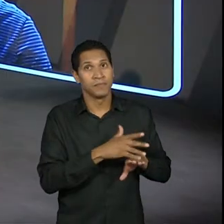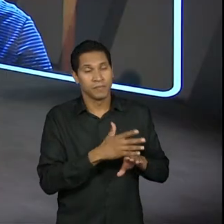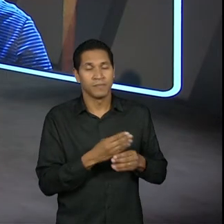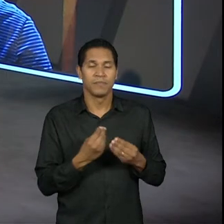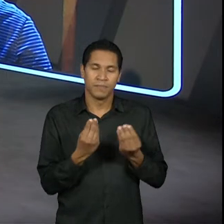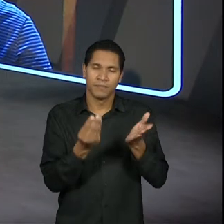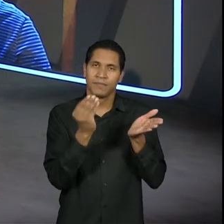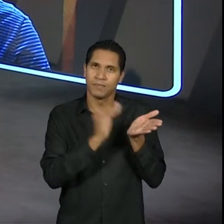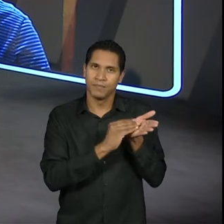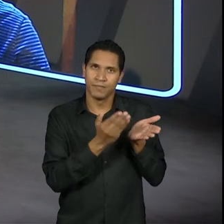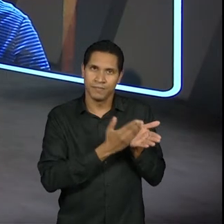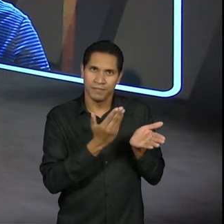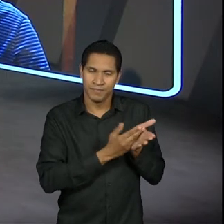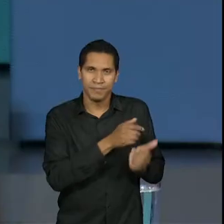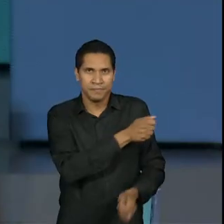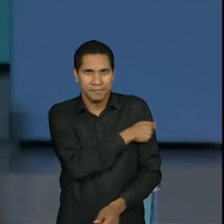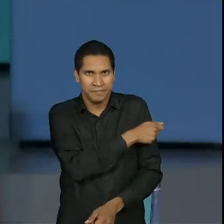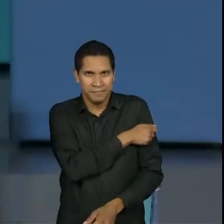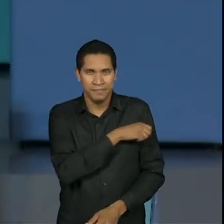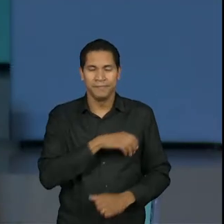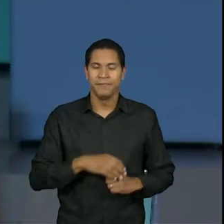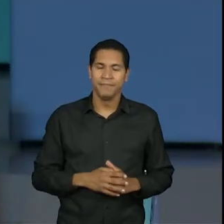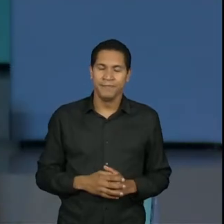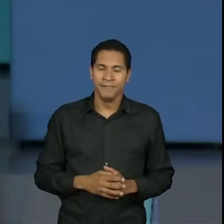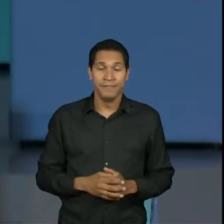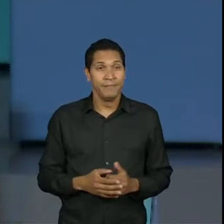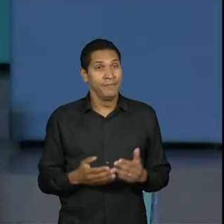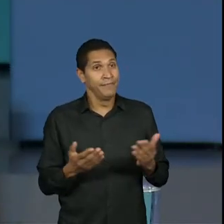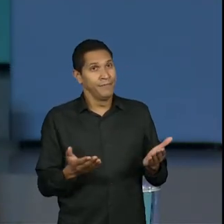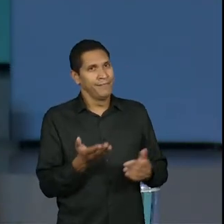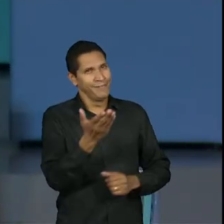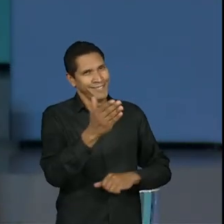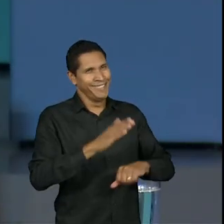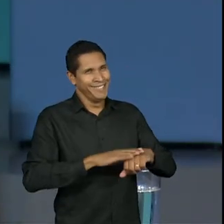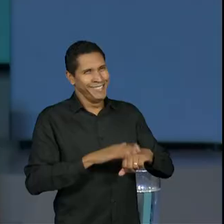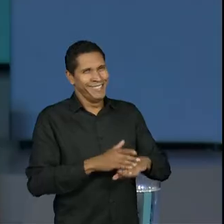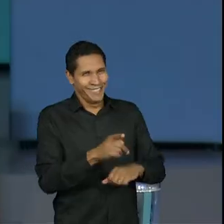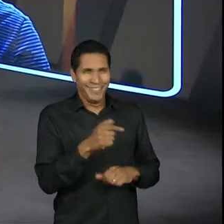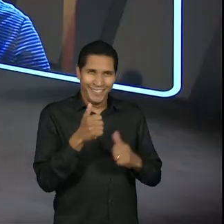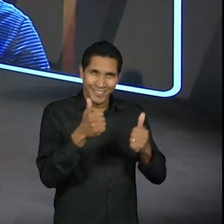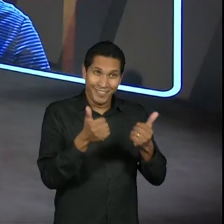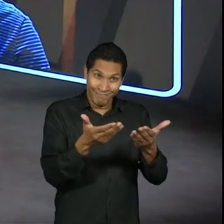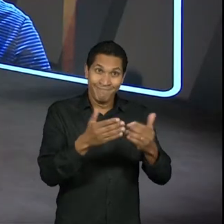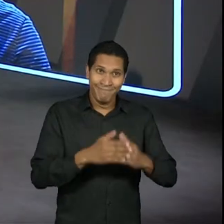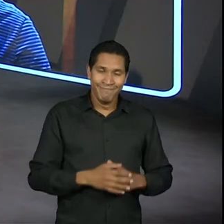Ok. Perfeito. Então, Roberto, agora é com você. Vamos lá?